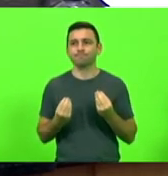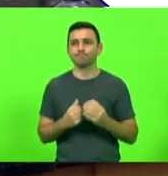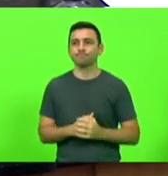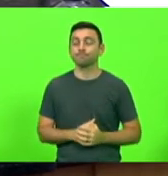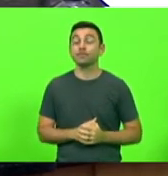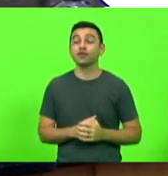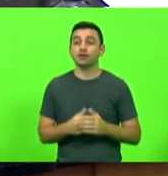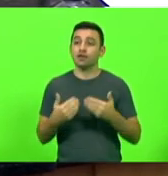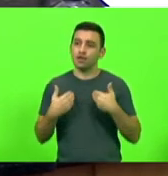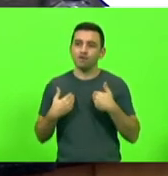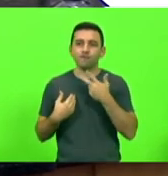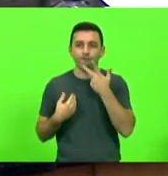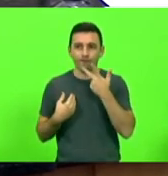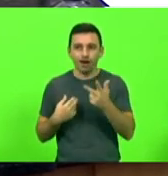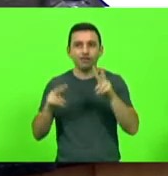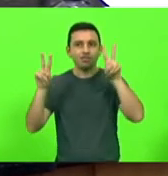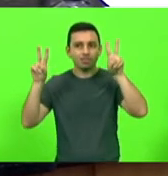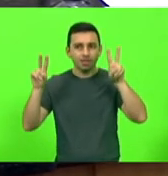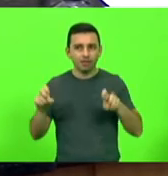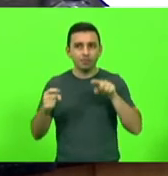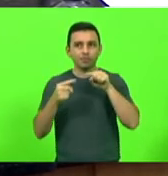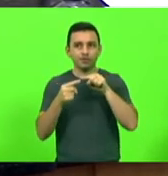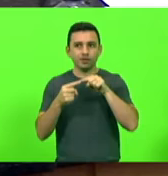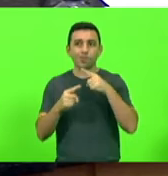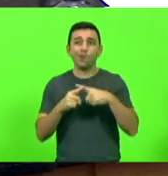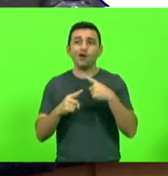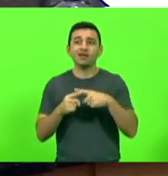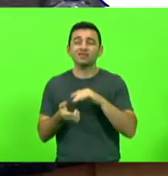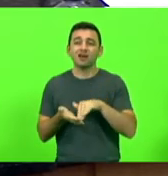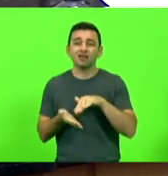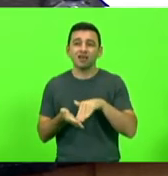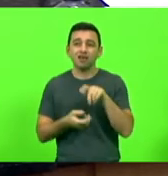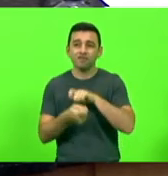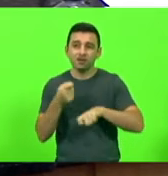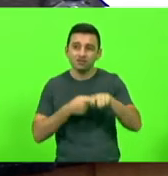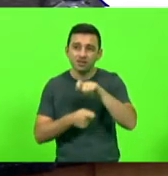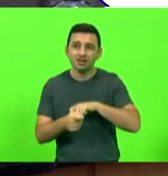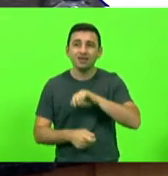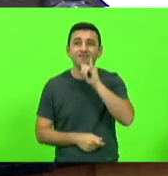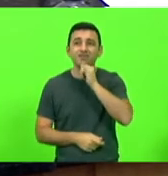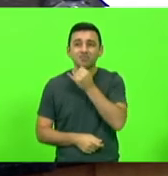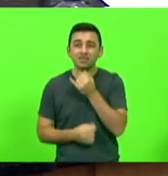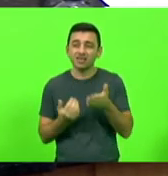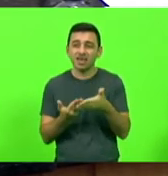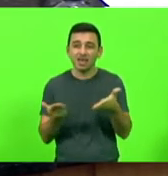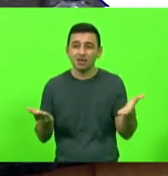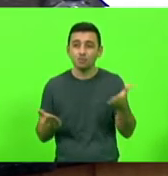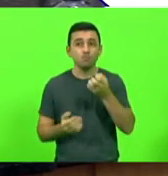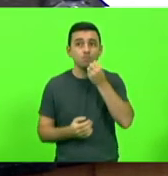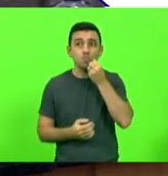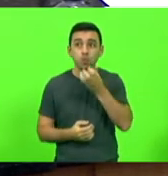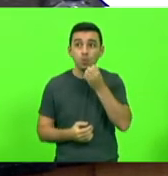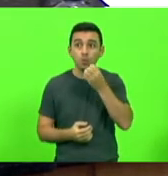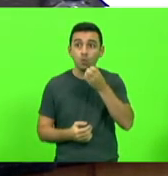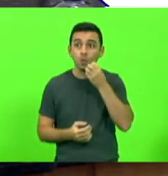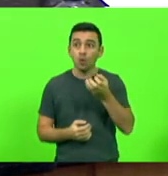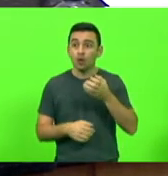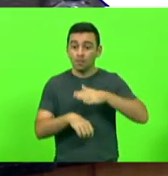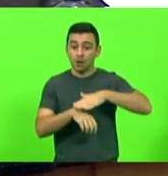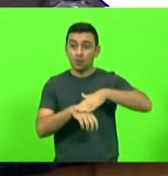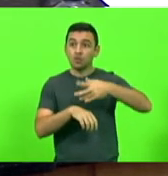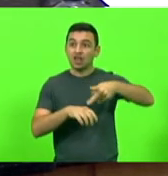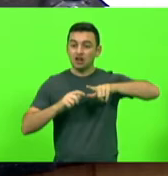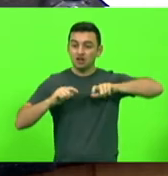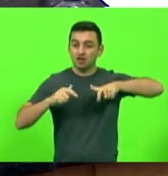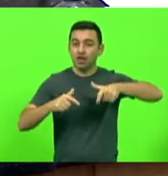específico porque, claro, a Secretaria da Fazenda, infelizmente, eles são muito bons em fazer aquilo que eles se dedicam,